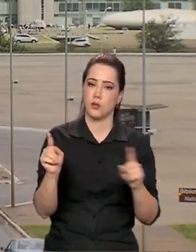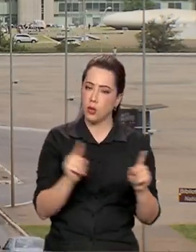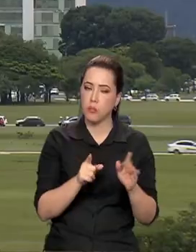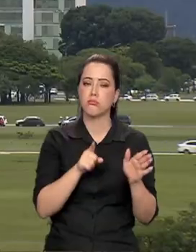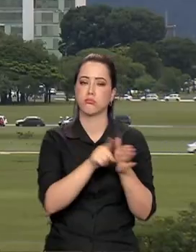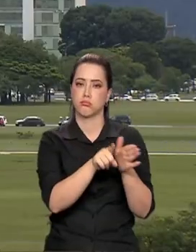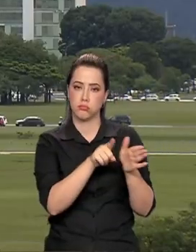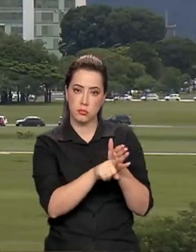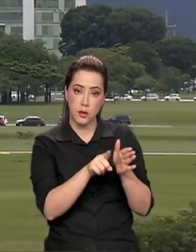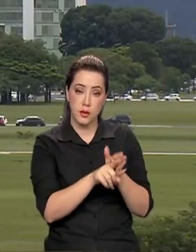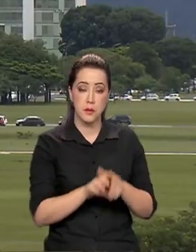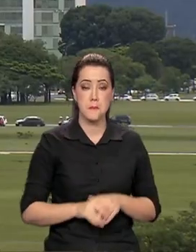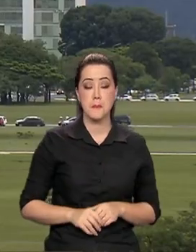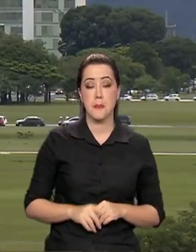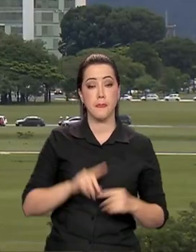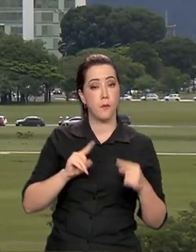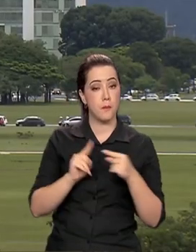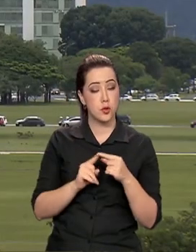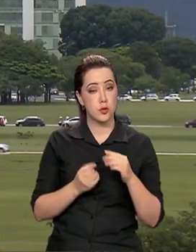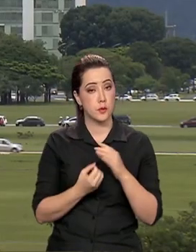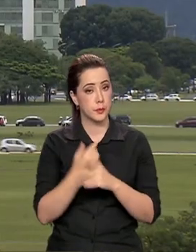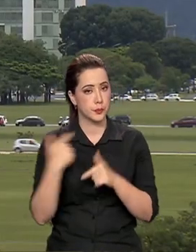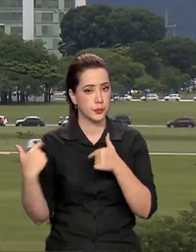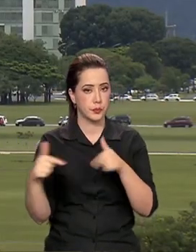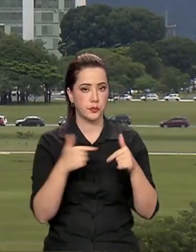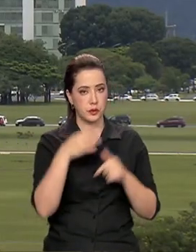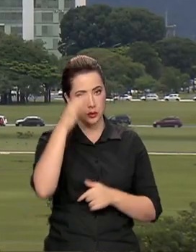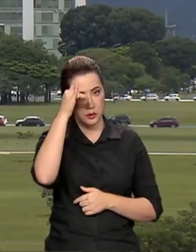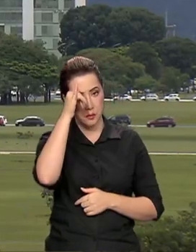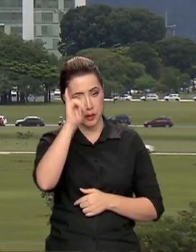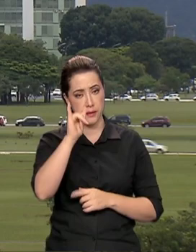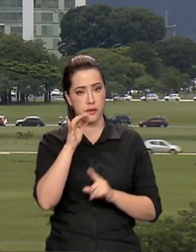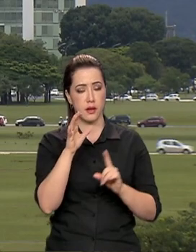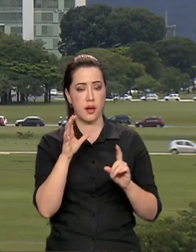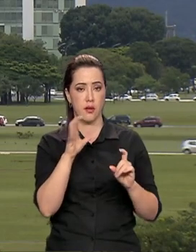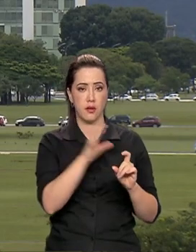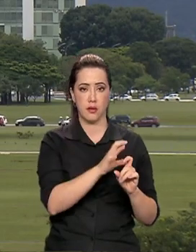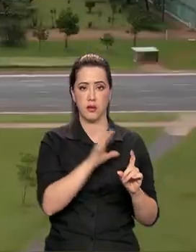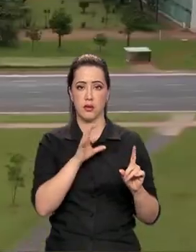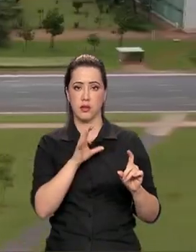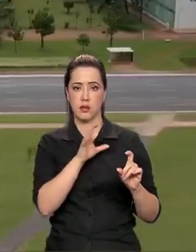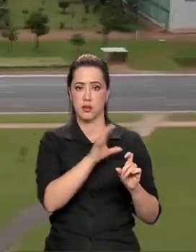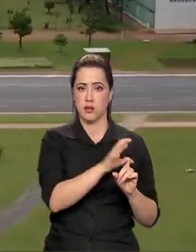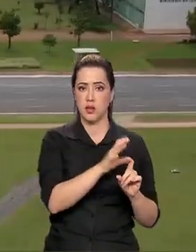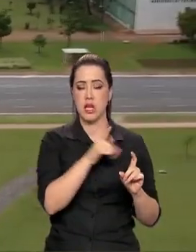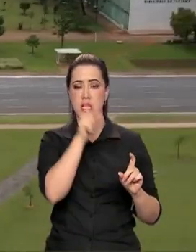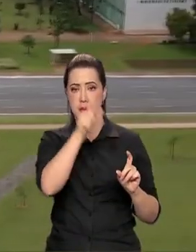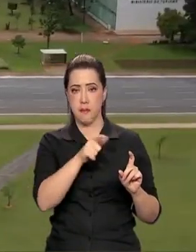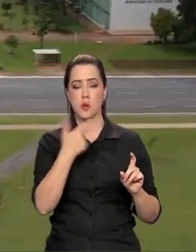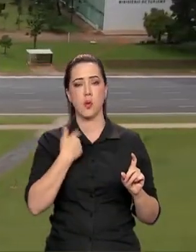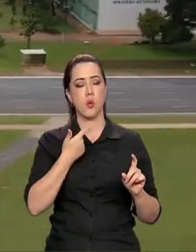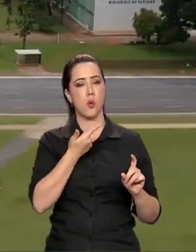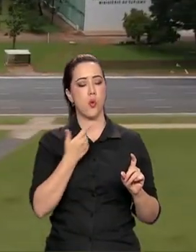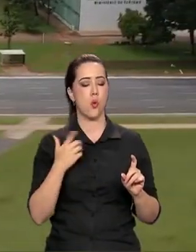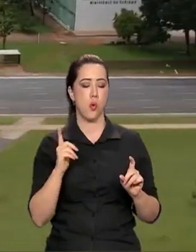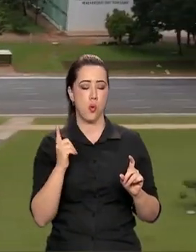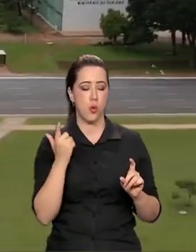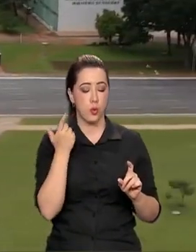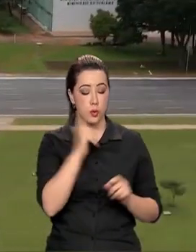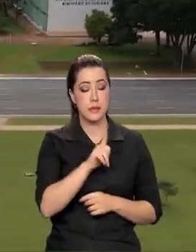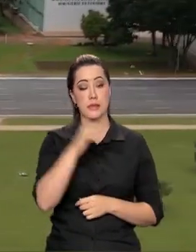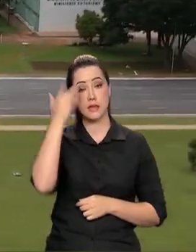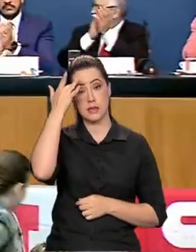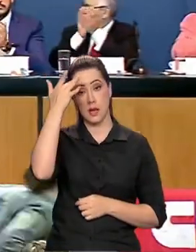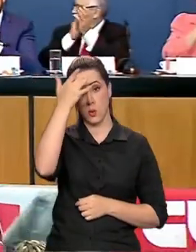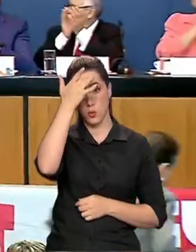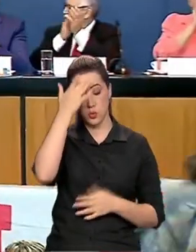ações para prevenir o assédio e promover a saúde física e mental dos servidores, tanto em trabalho presencial quanto no